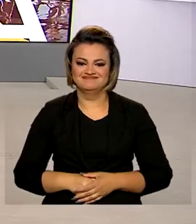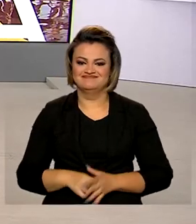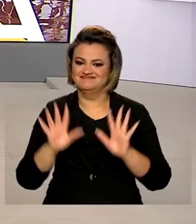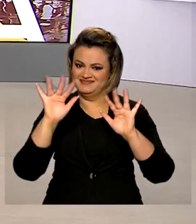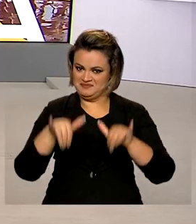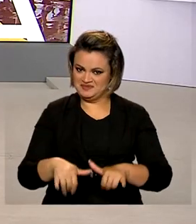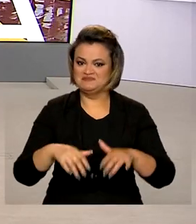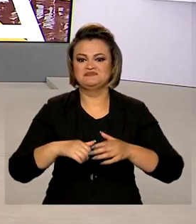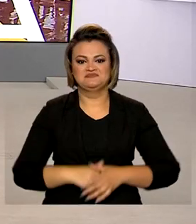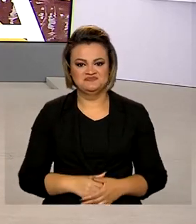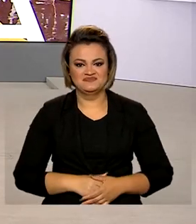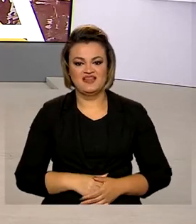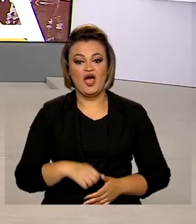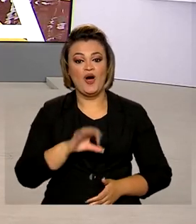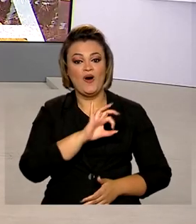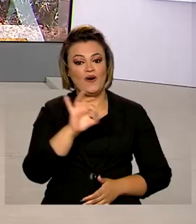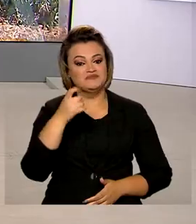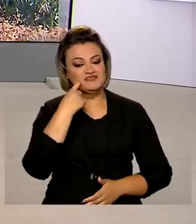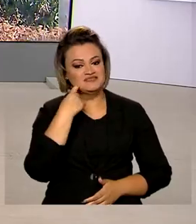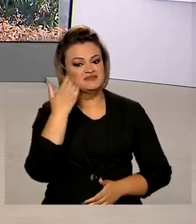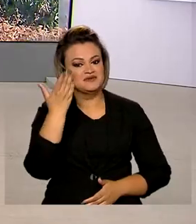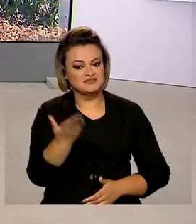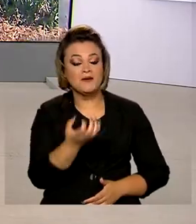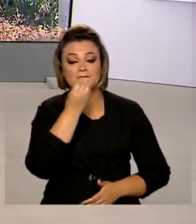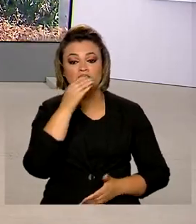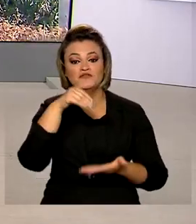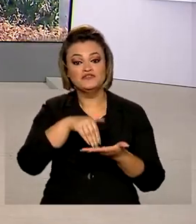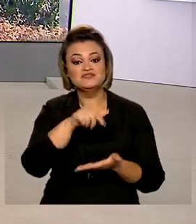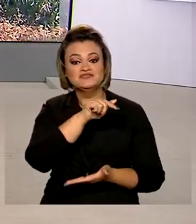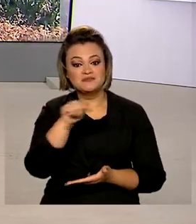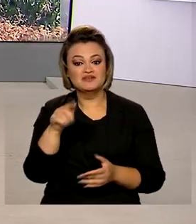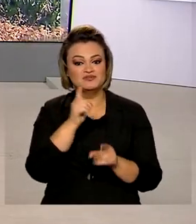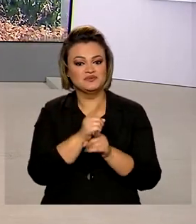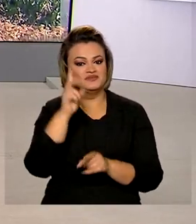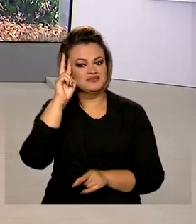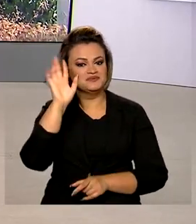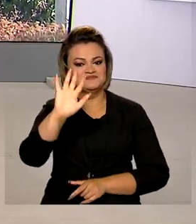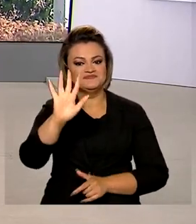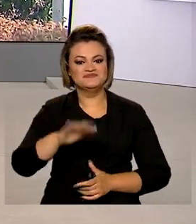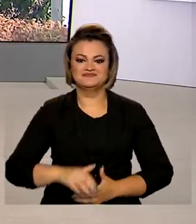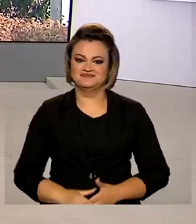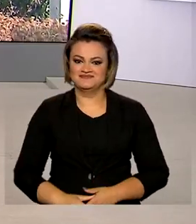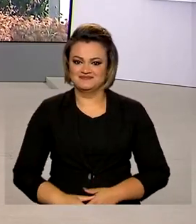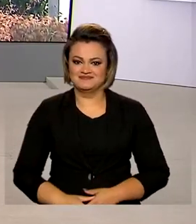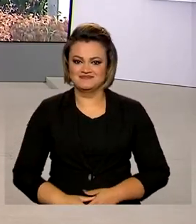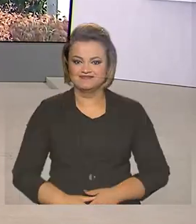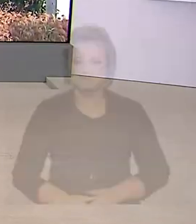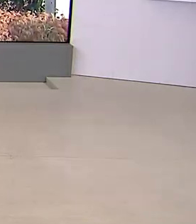É isso, a gente fica por aqui. Uma ótima sexta-feira para você, um bom fim de semana e até segunda. Tchau, tchau.